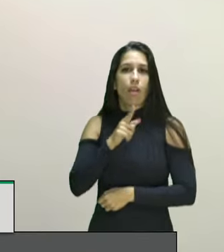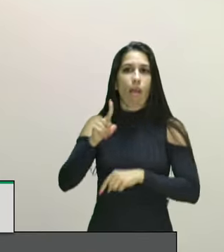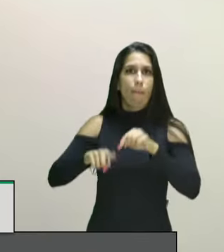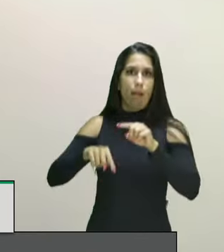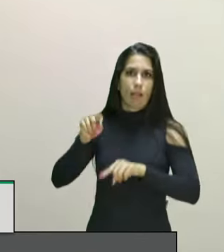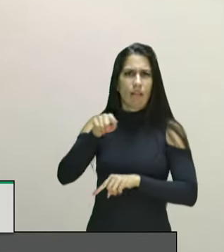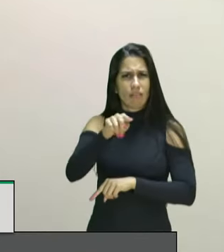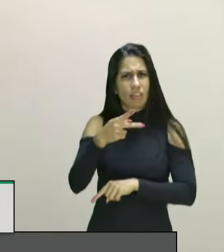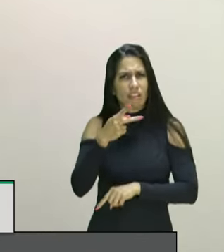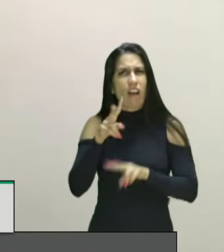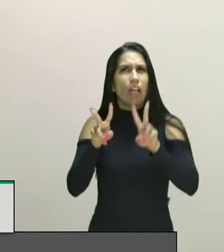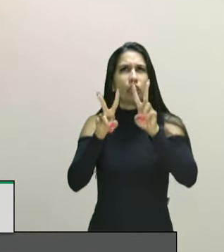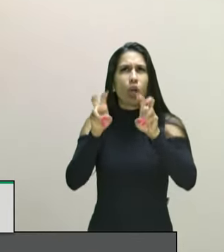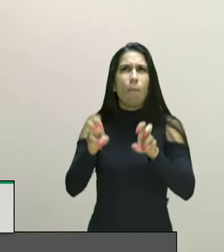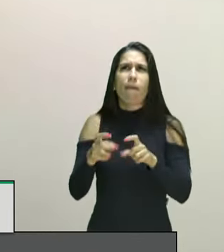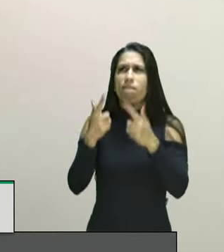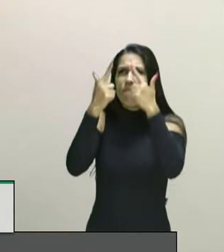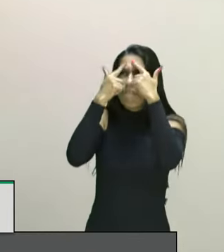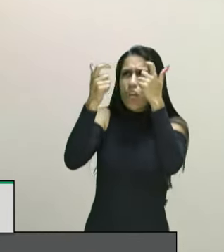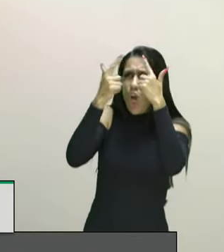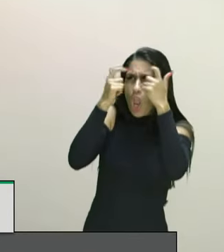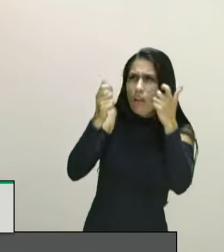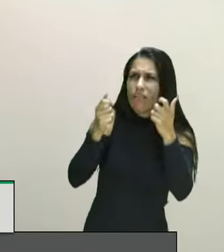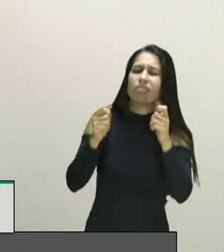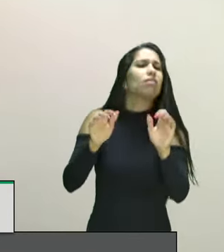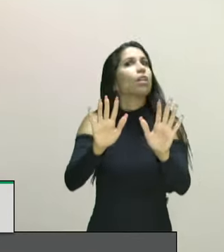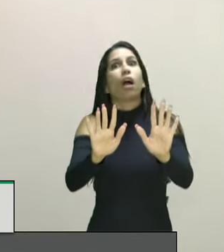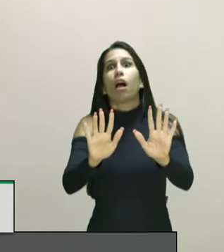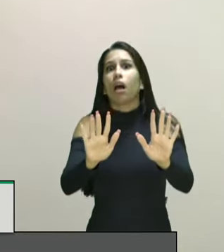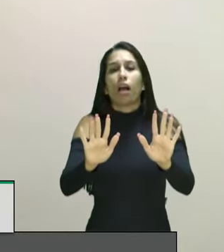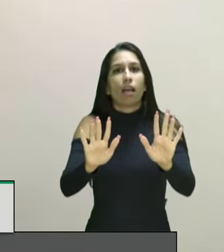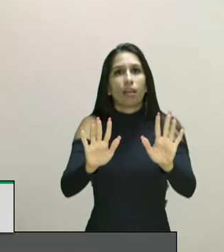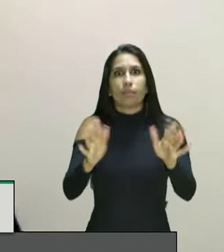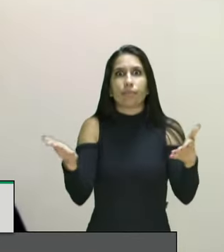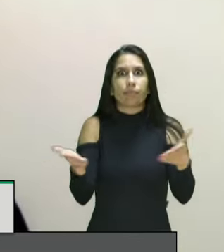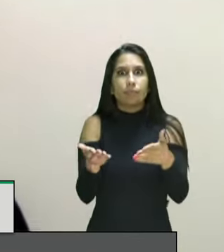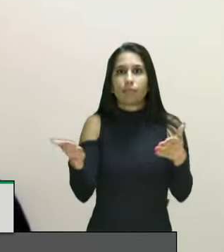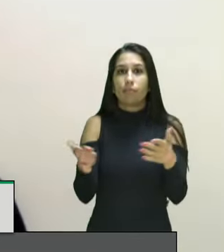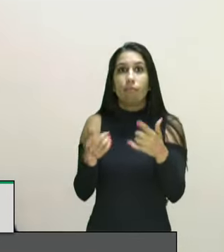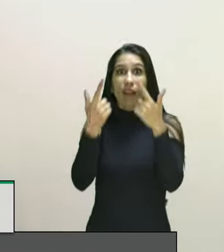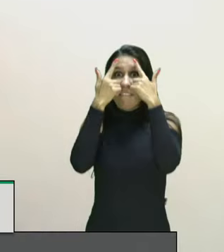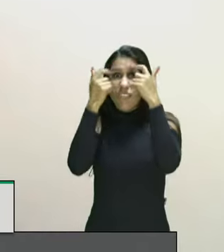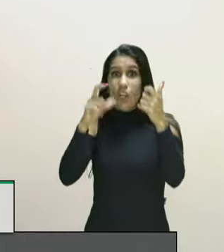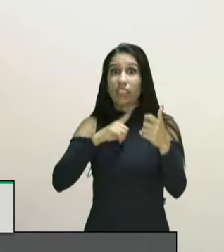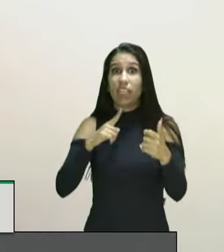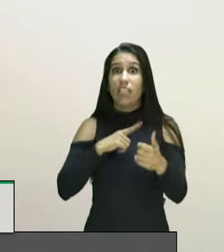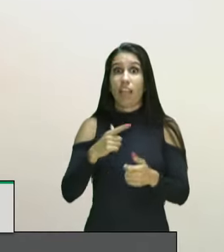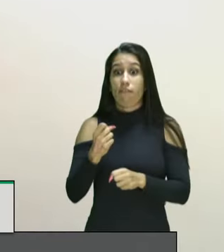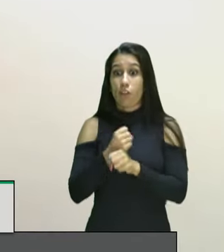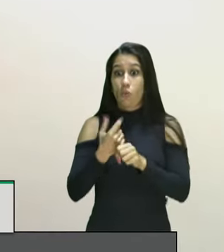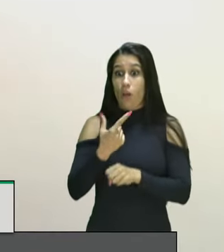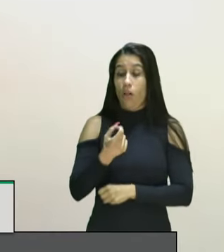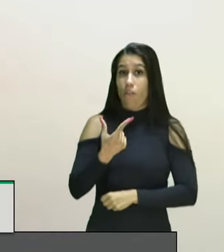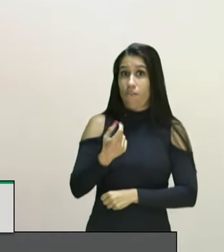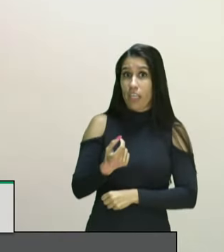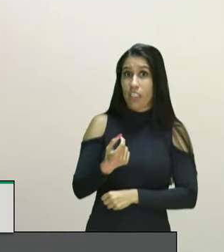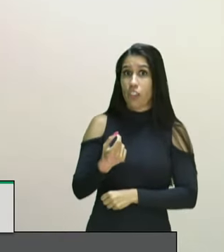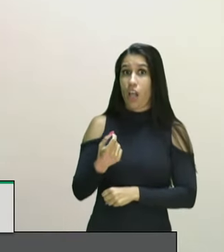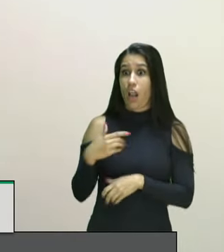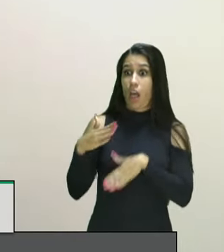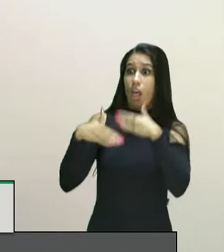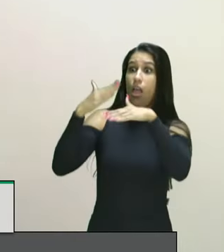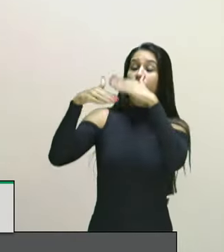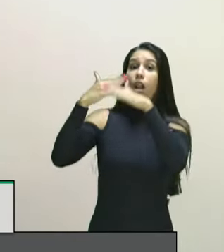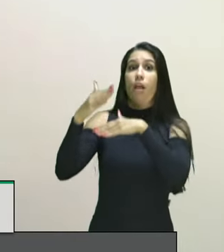violência gente o atleta da violência de 2020 deixou muito claro que o aumento da violência no